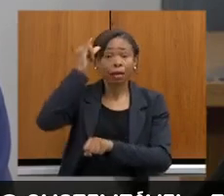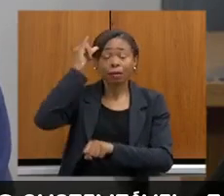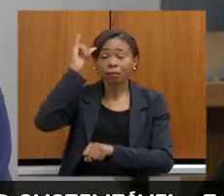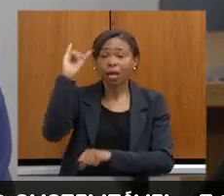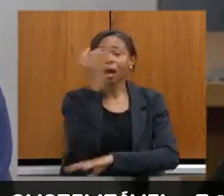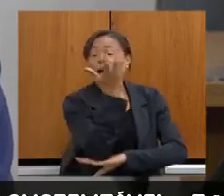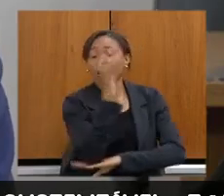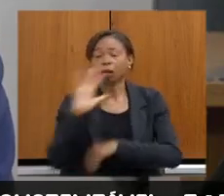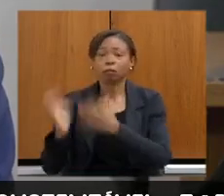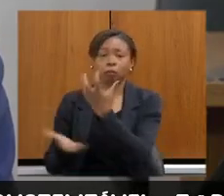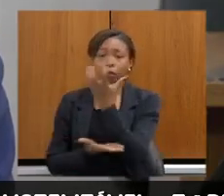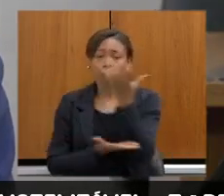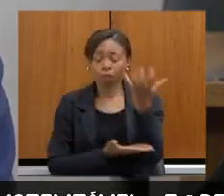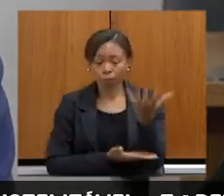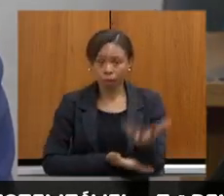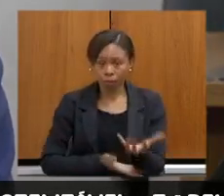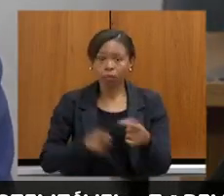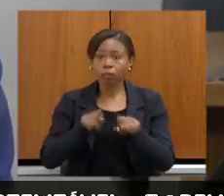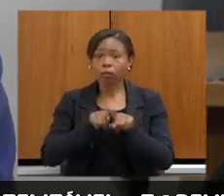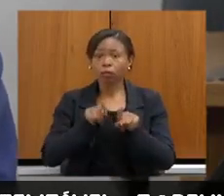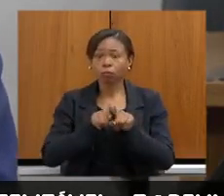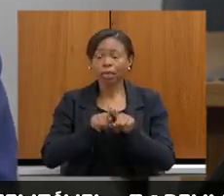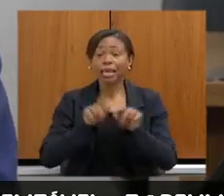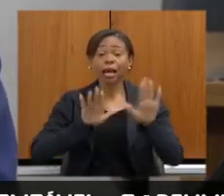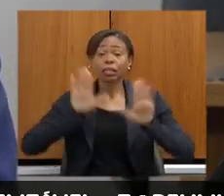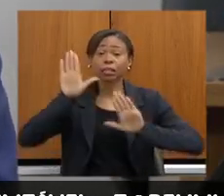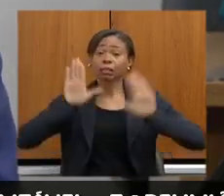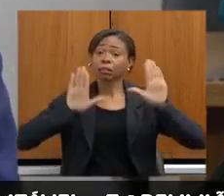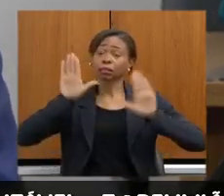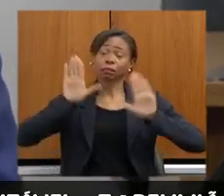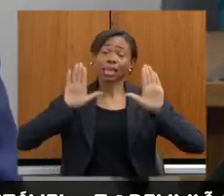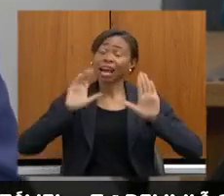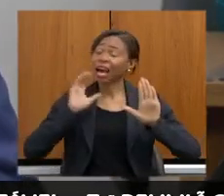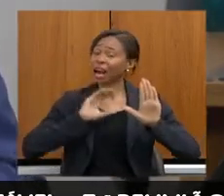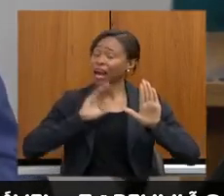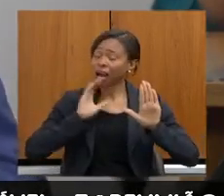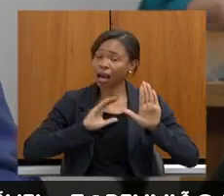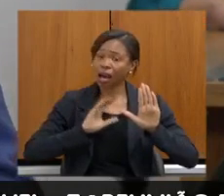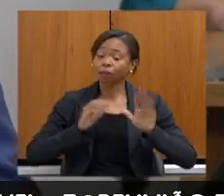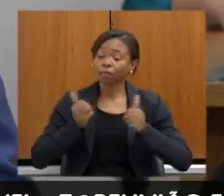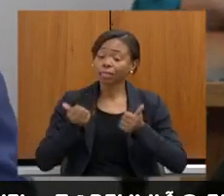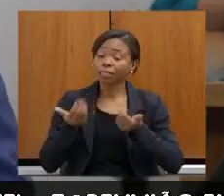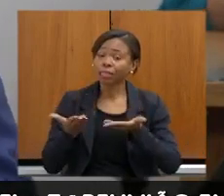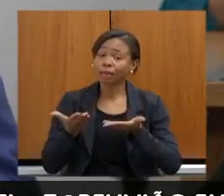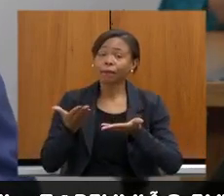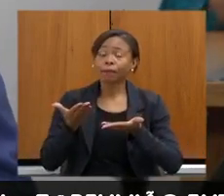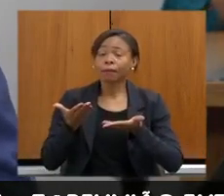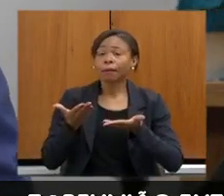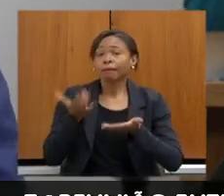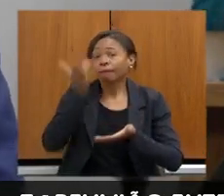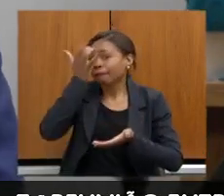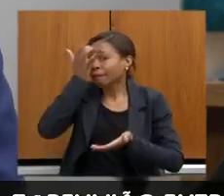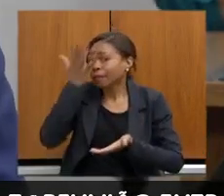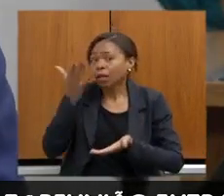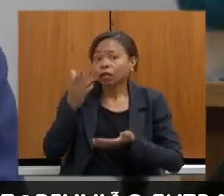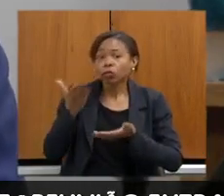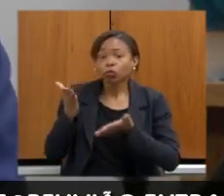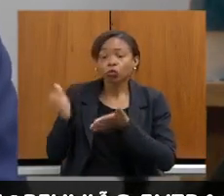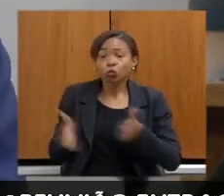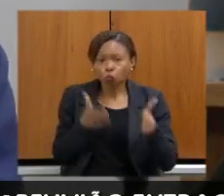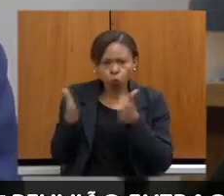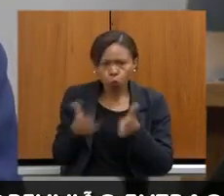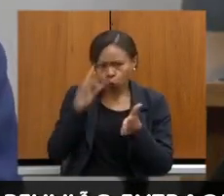licenciamento, de facilitar para pequeno produtor que tem a sua importância, para os produtores que tem a sua